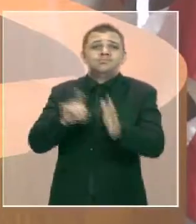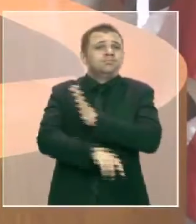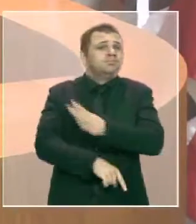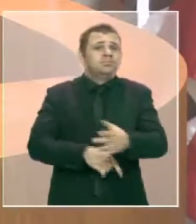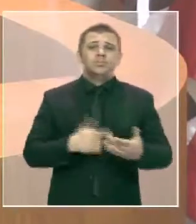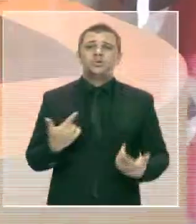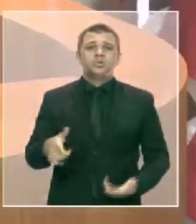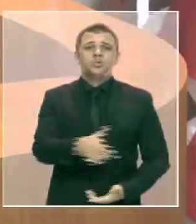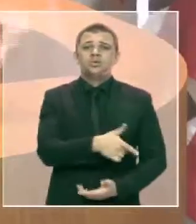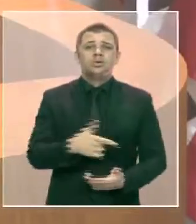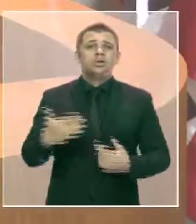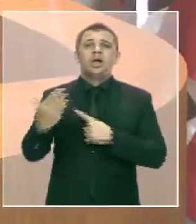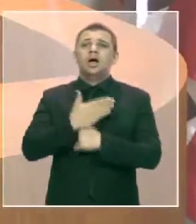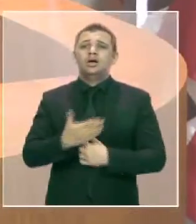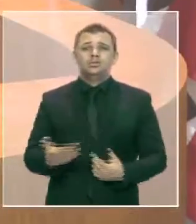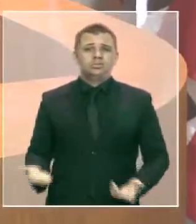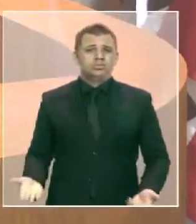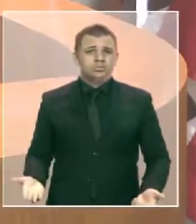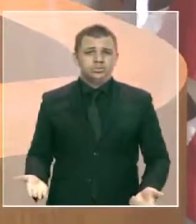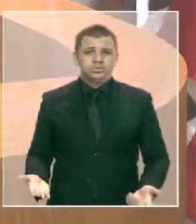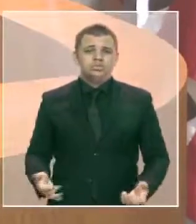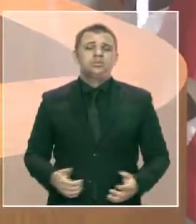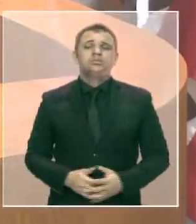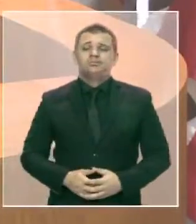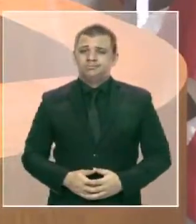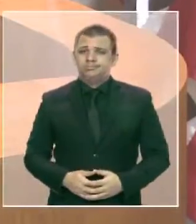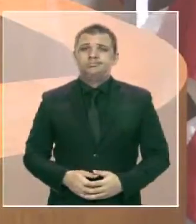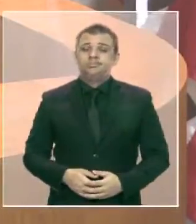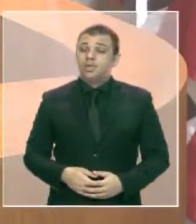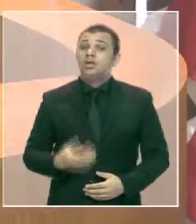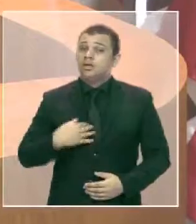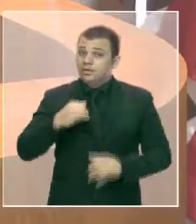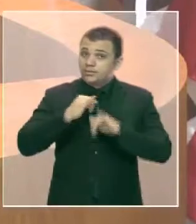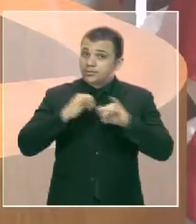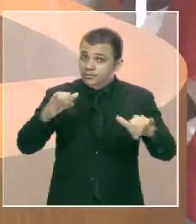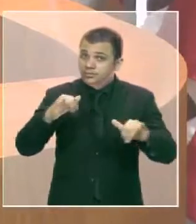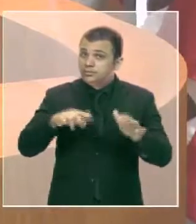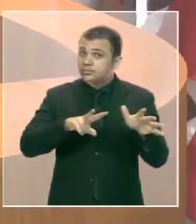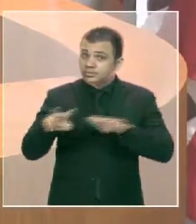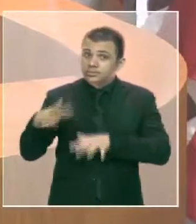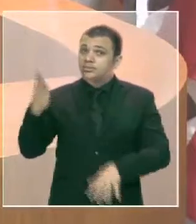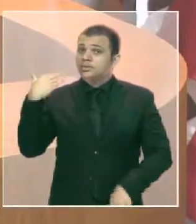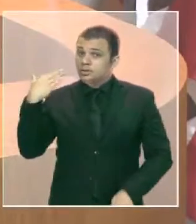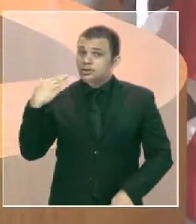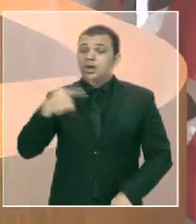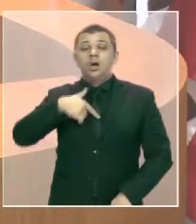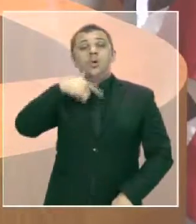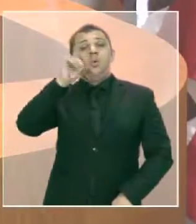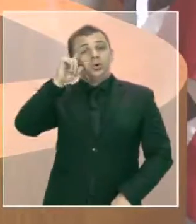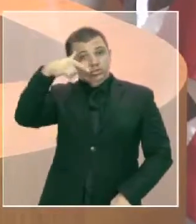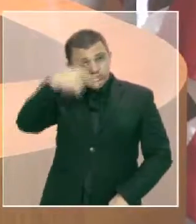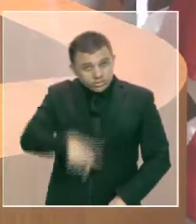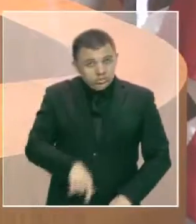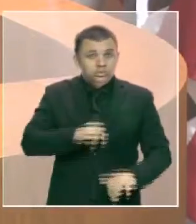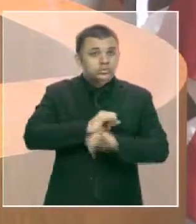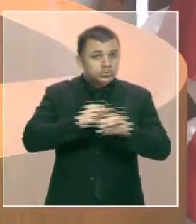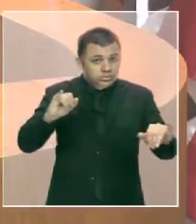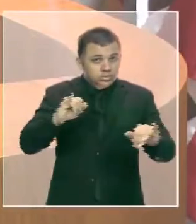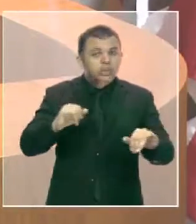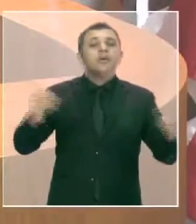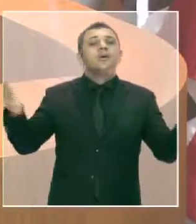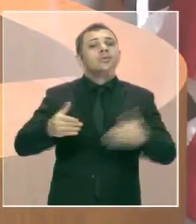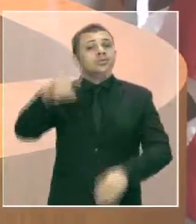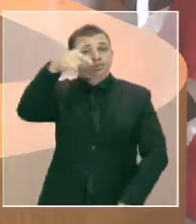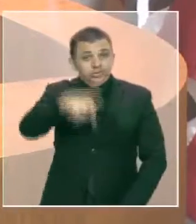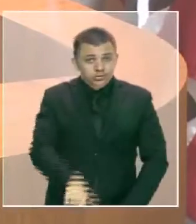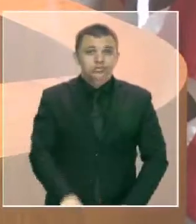na semana passada, falei ontem, estou trazendo o assunto novamente, e a população não tem mais a quem recorrer. Senhoras